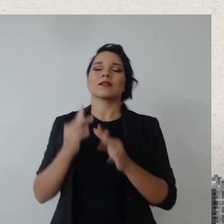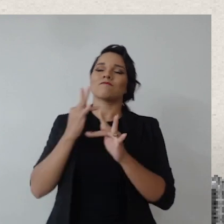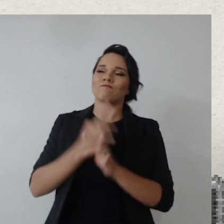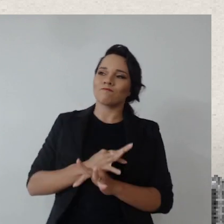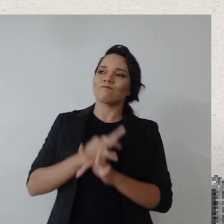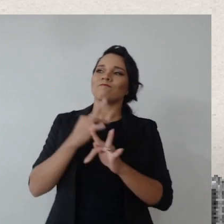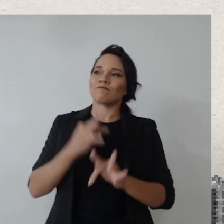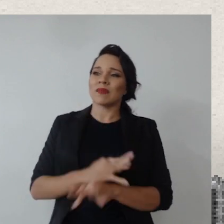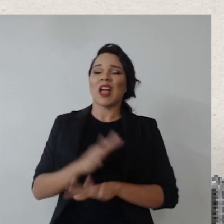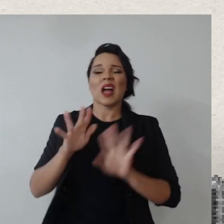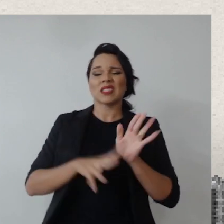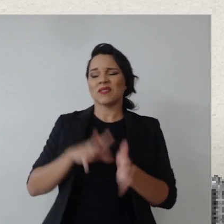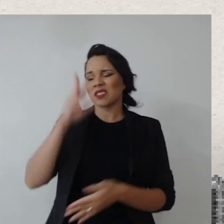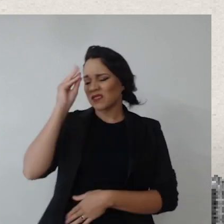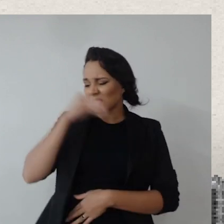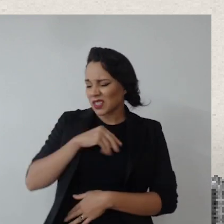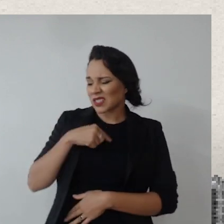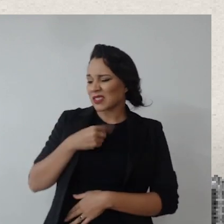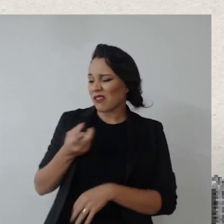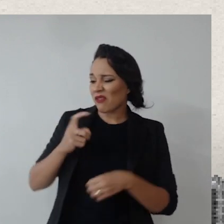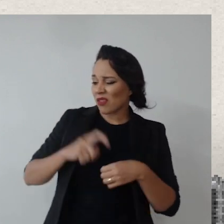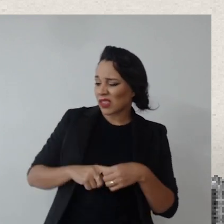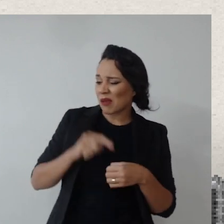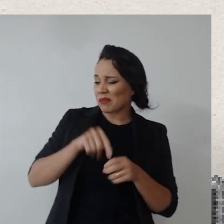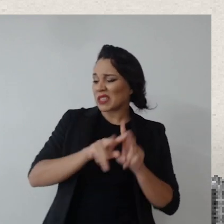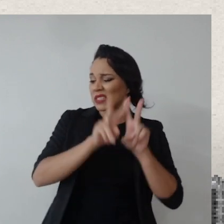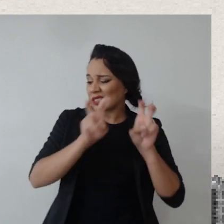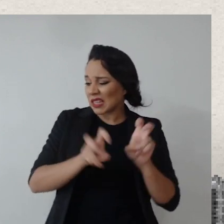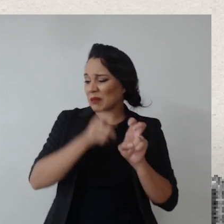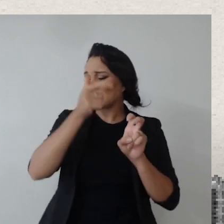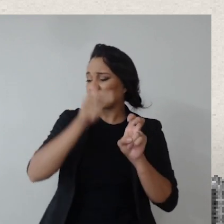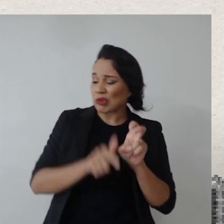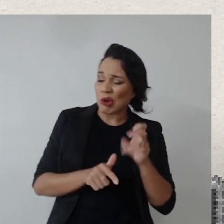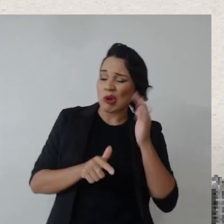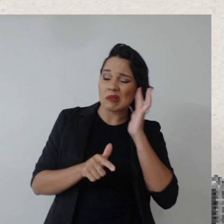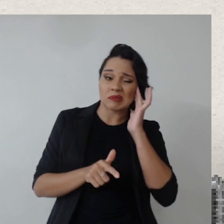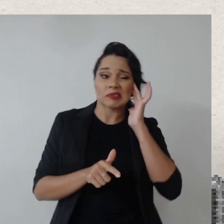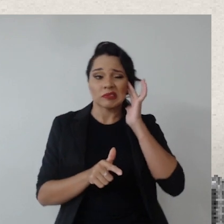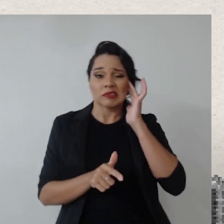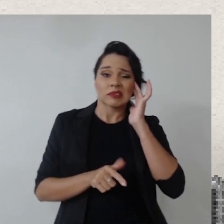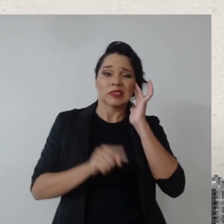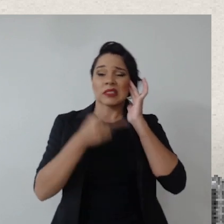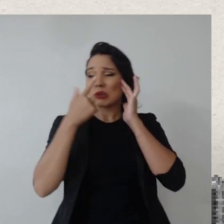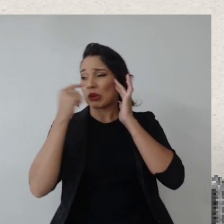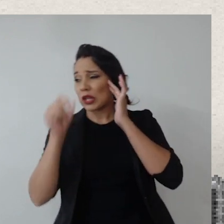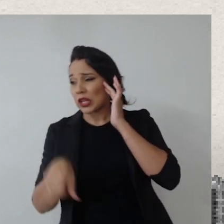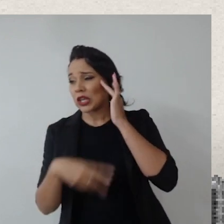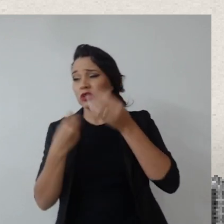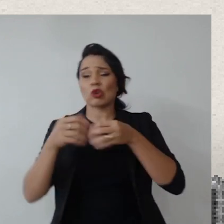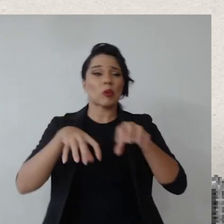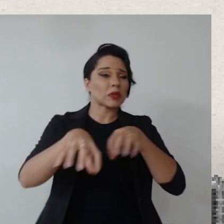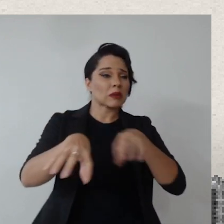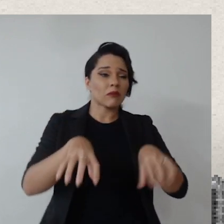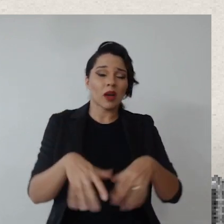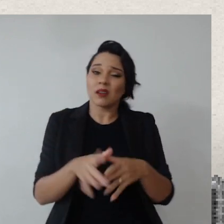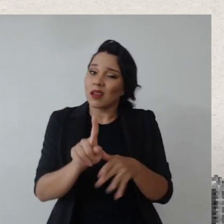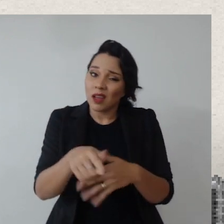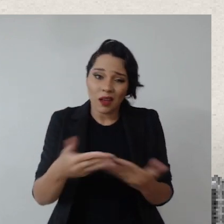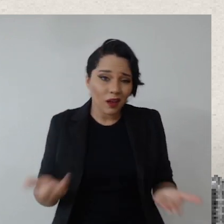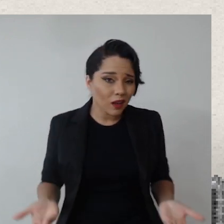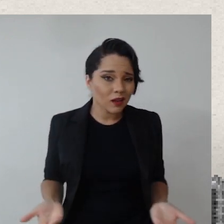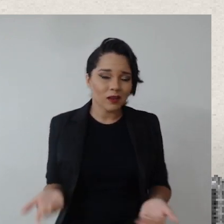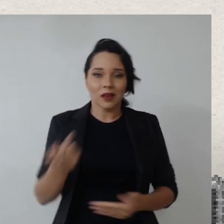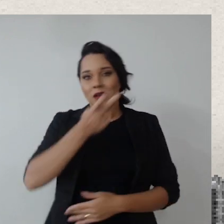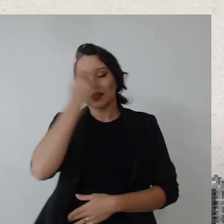resiliência, tem horas que dá um desânimo, nossa, a gente vai voltar para esse tema de novo, a questão do lixo, como separa, é,